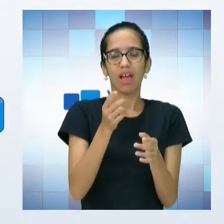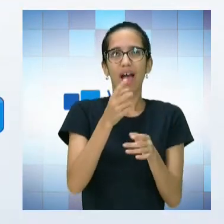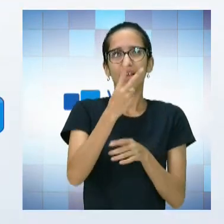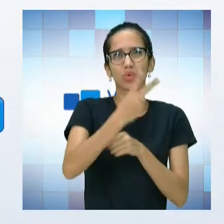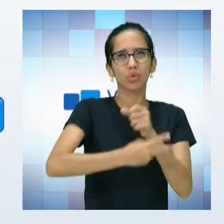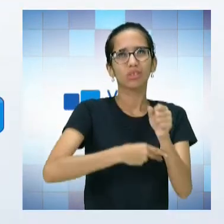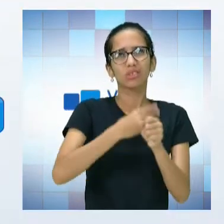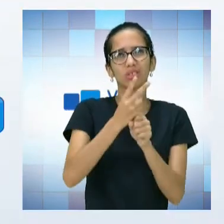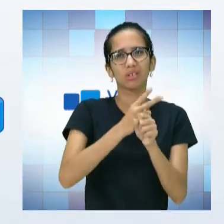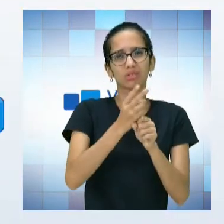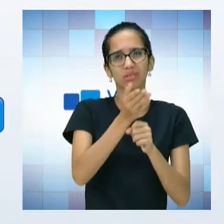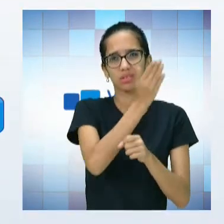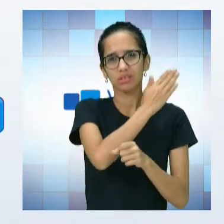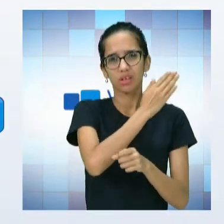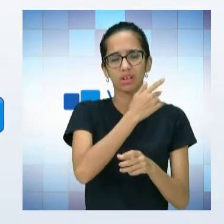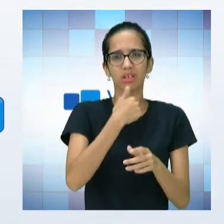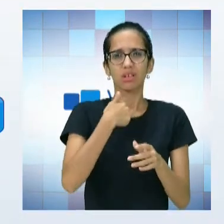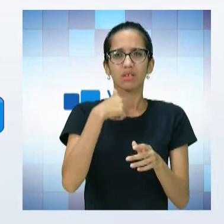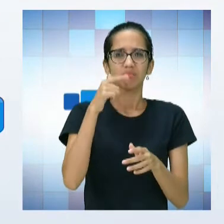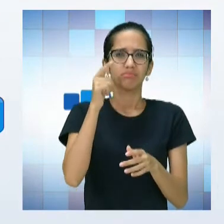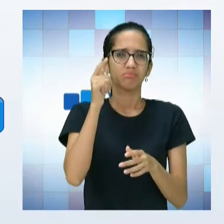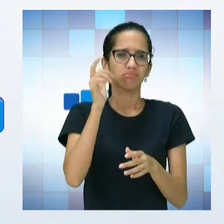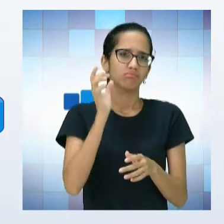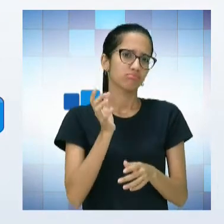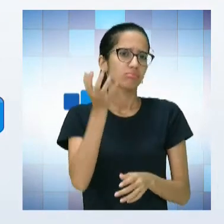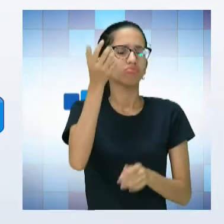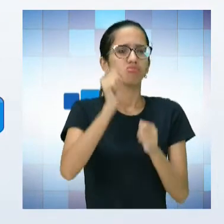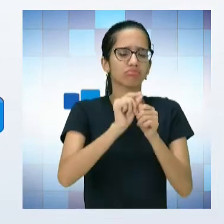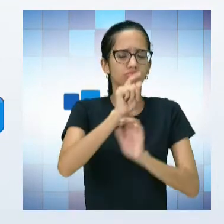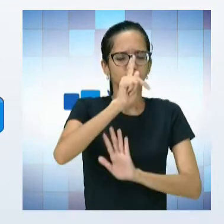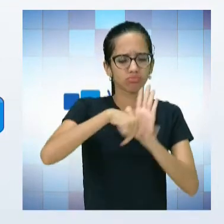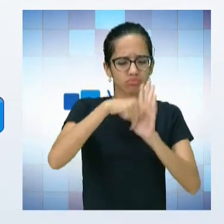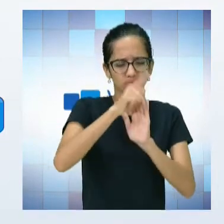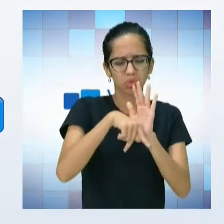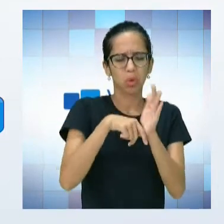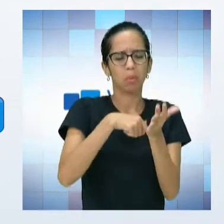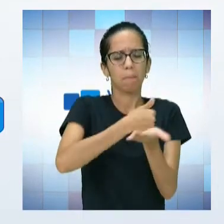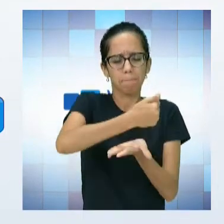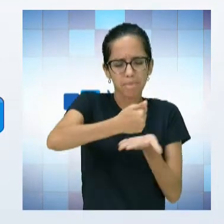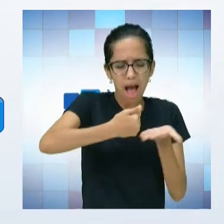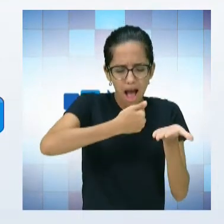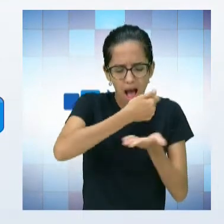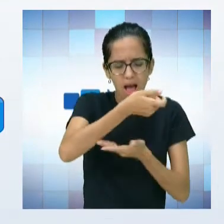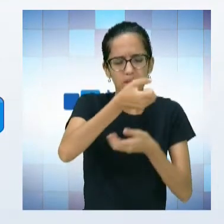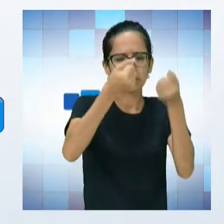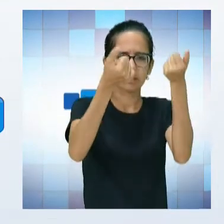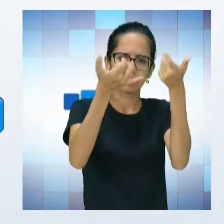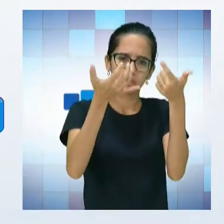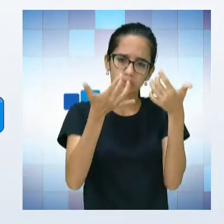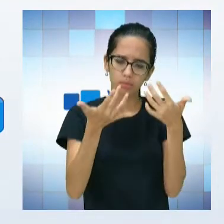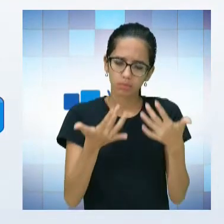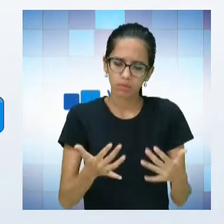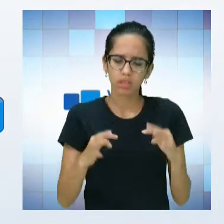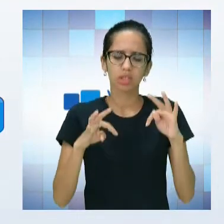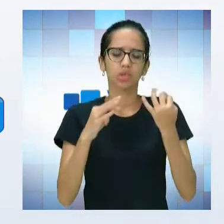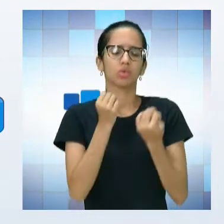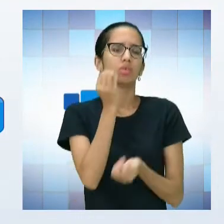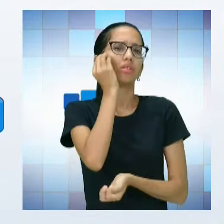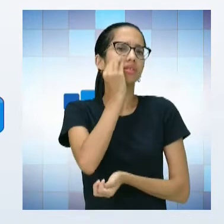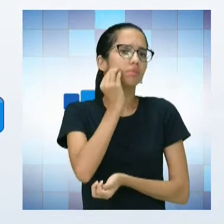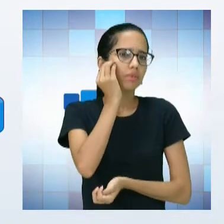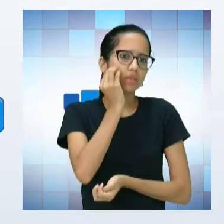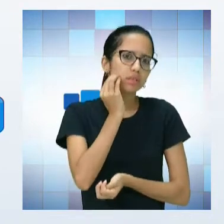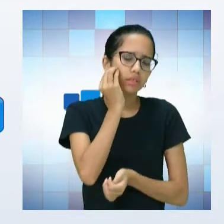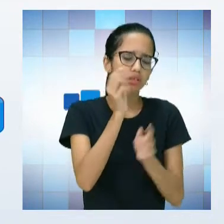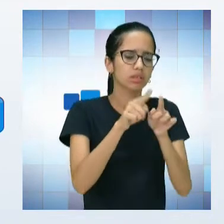fazer um projeto. E aí procurei fazer um projeto muito bem fundamentado, né? Colocando ali todas as minhas experiências de sala de